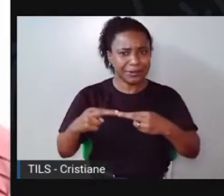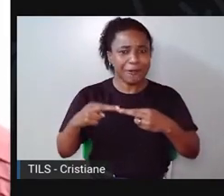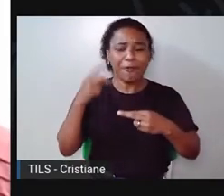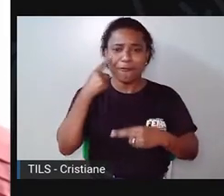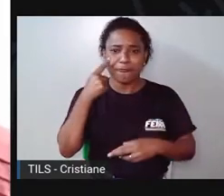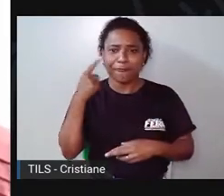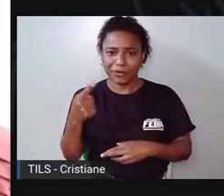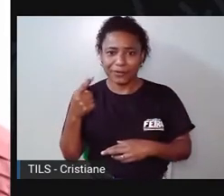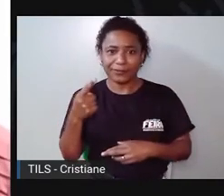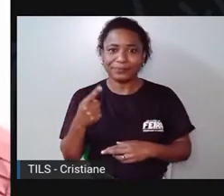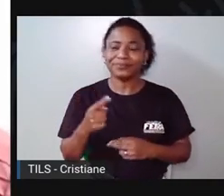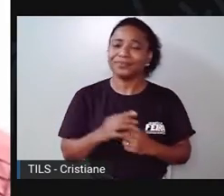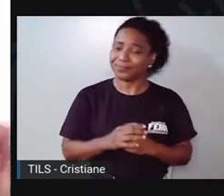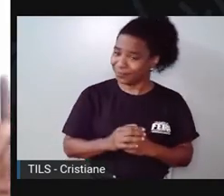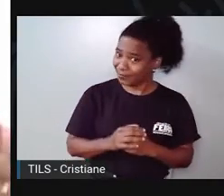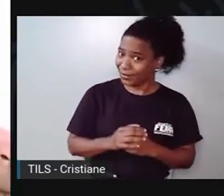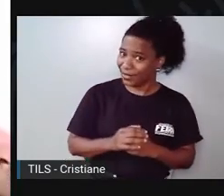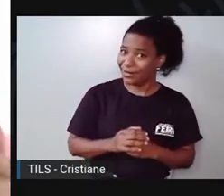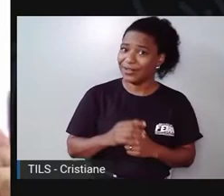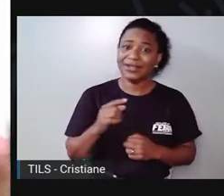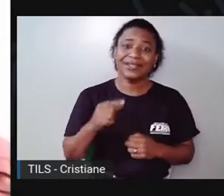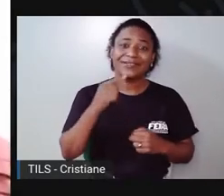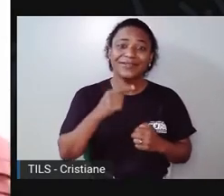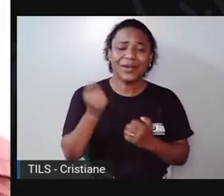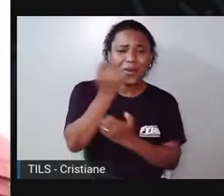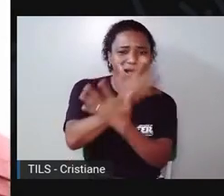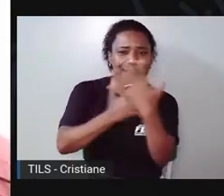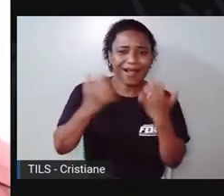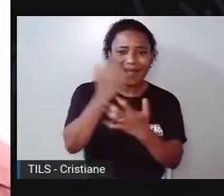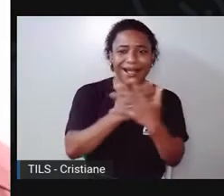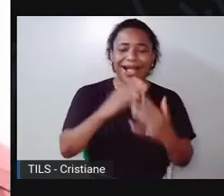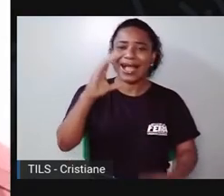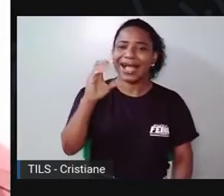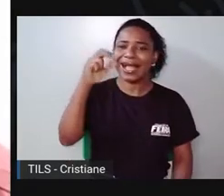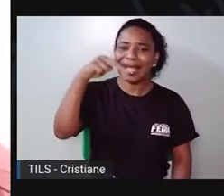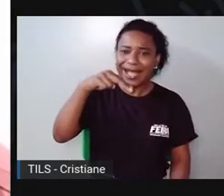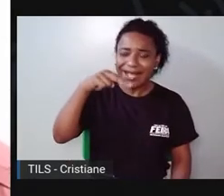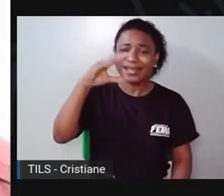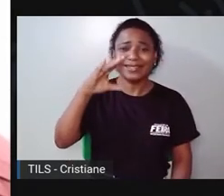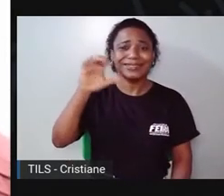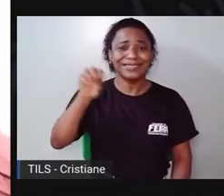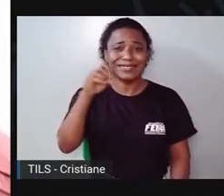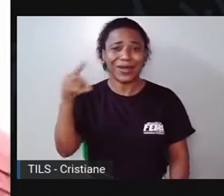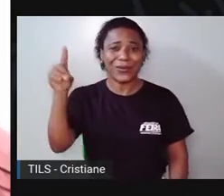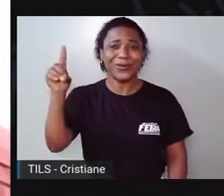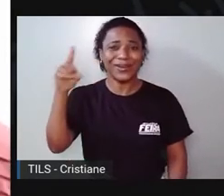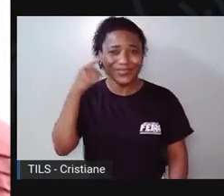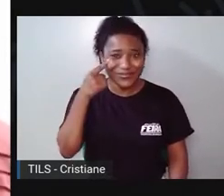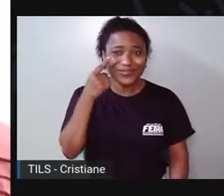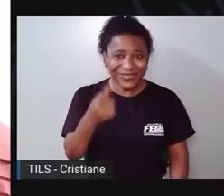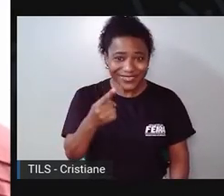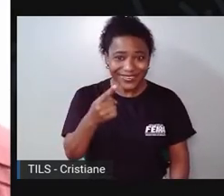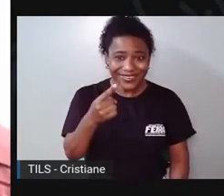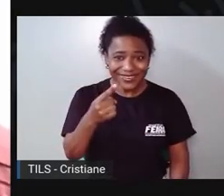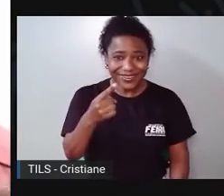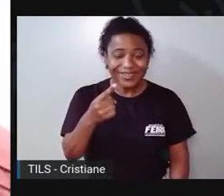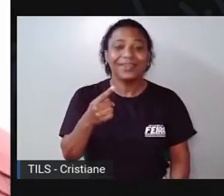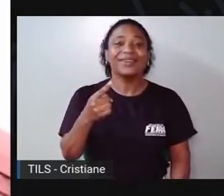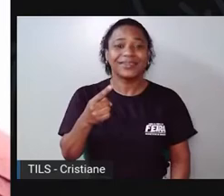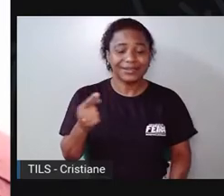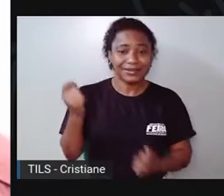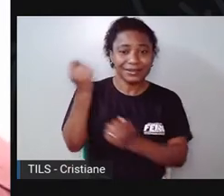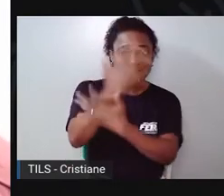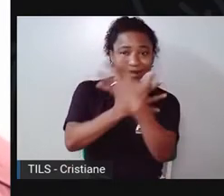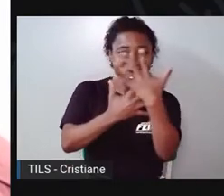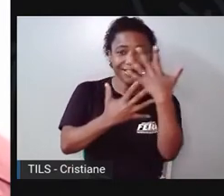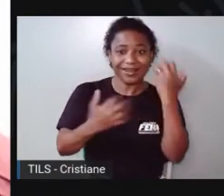canção, falou can, can, san, san, san, são Isso traz um